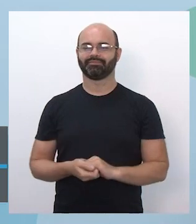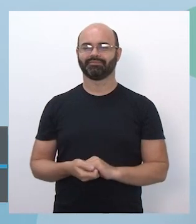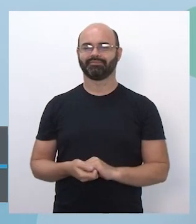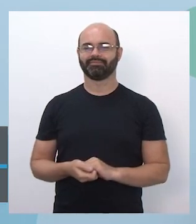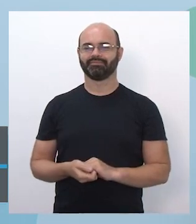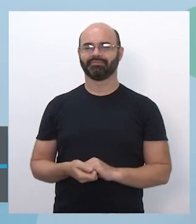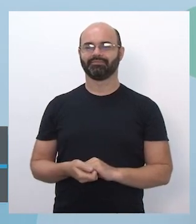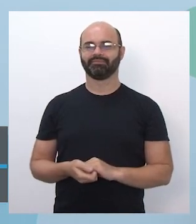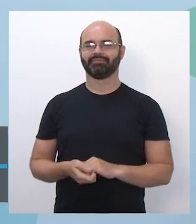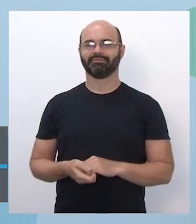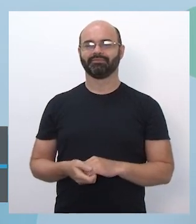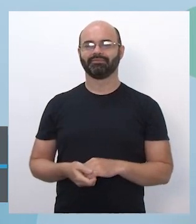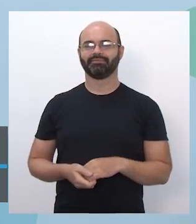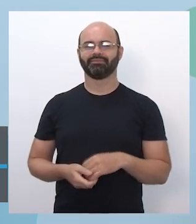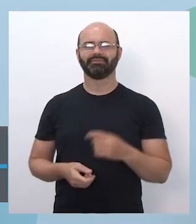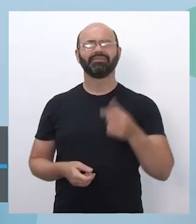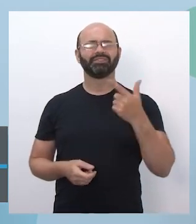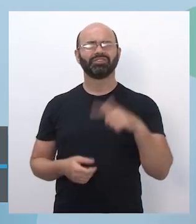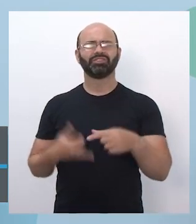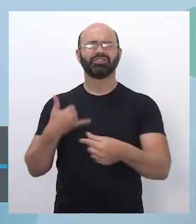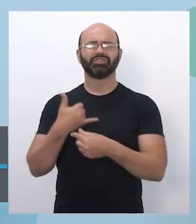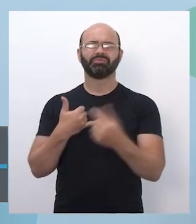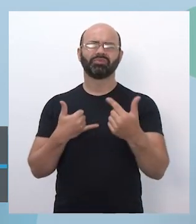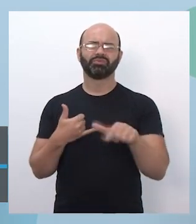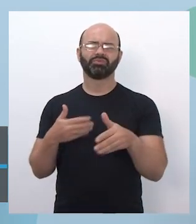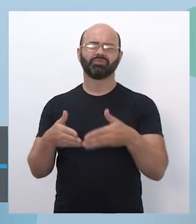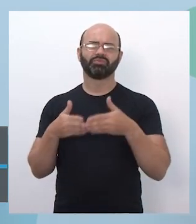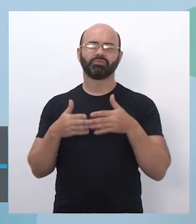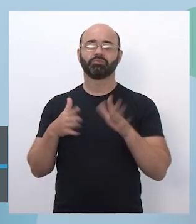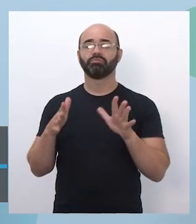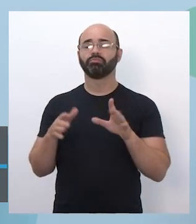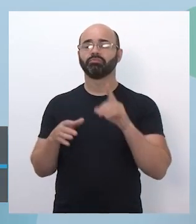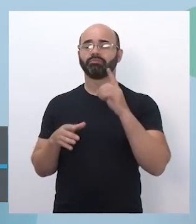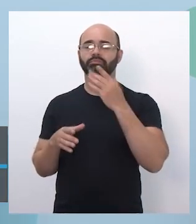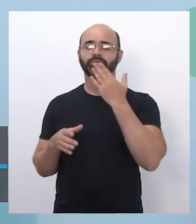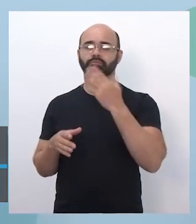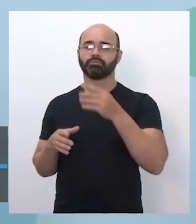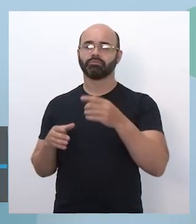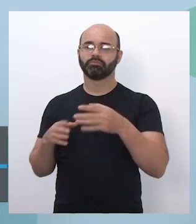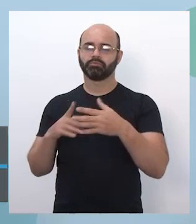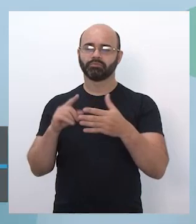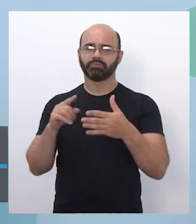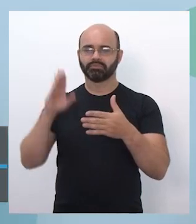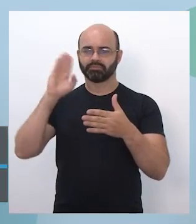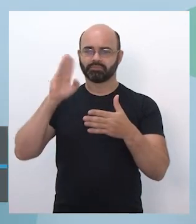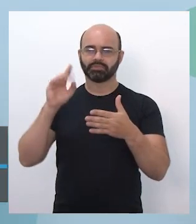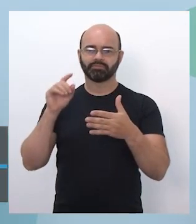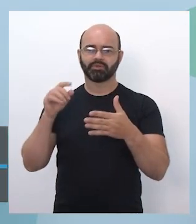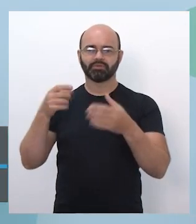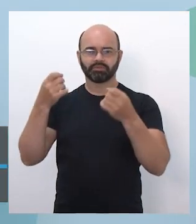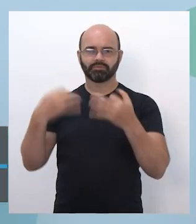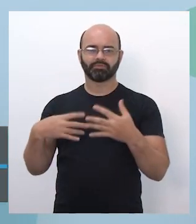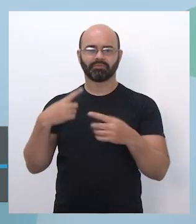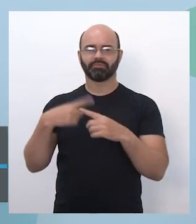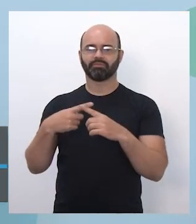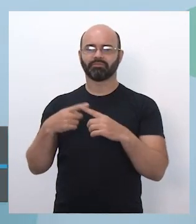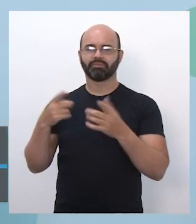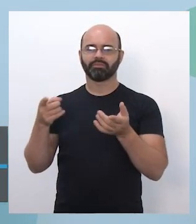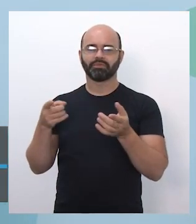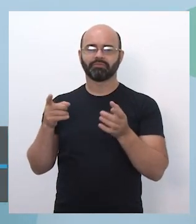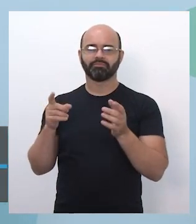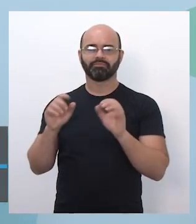Repetir a parte do chip, acho que seria interessante se vocês fizessem dúvida, tirassem dúvidas pontuais, né? Porque...